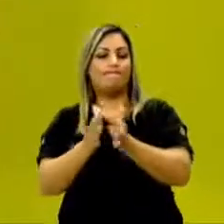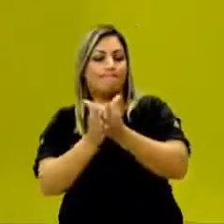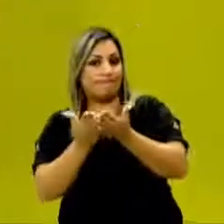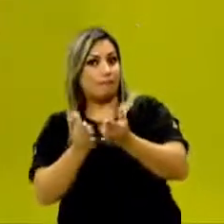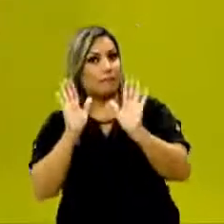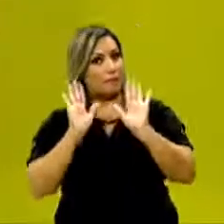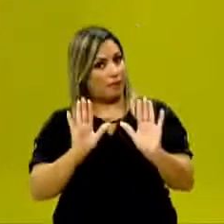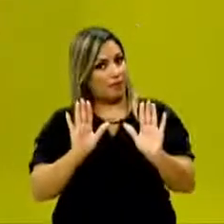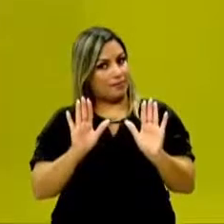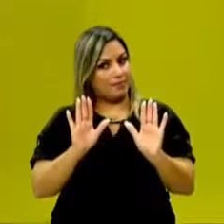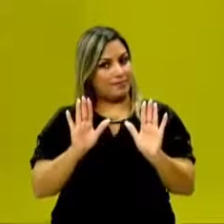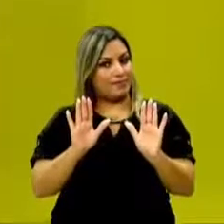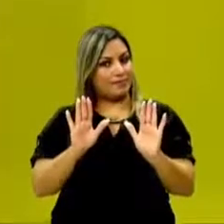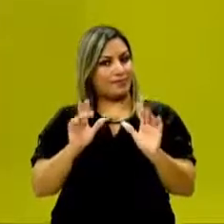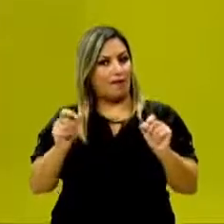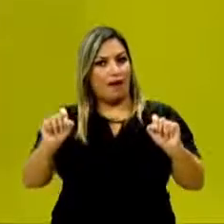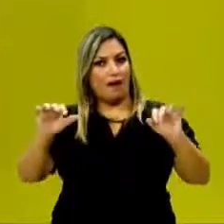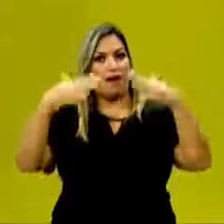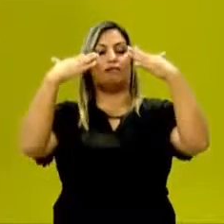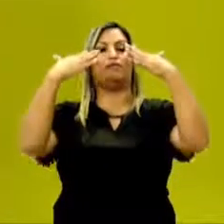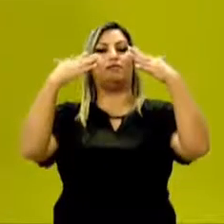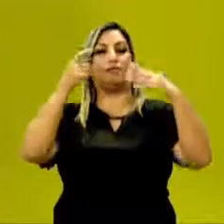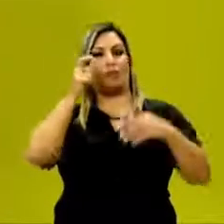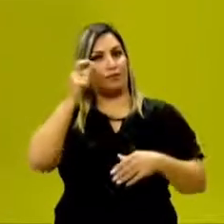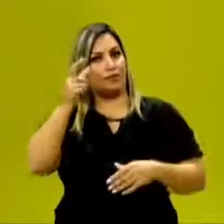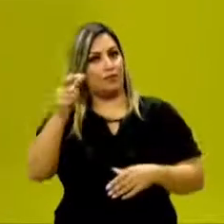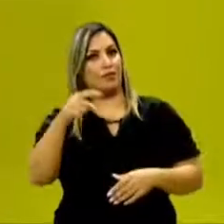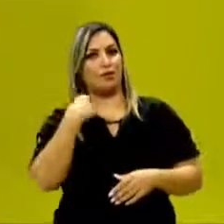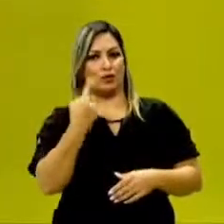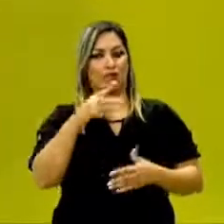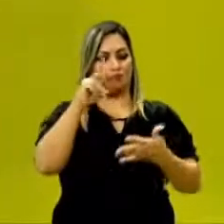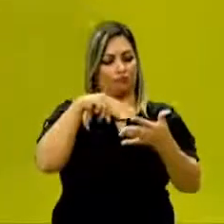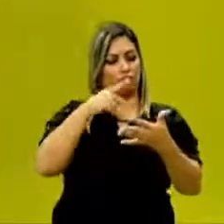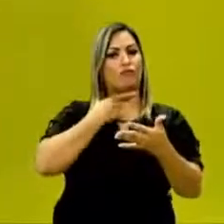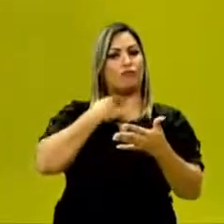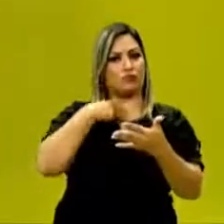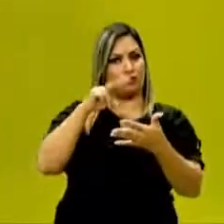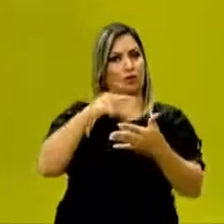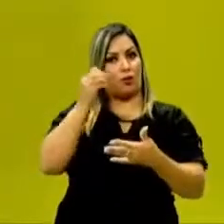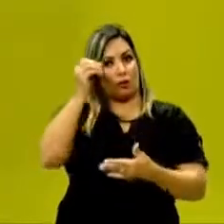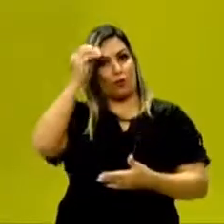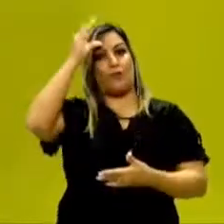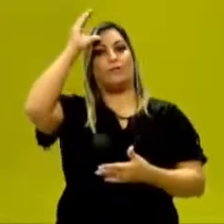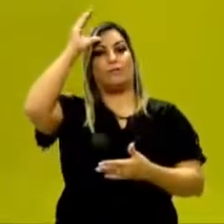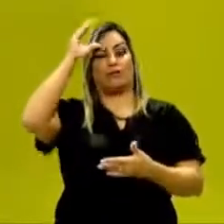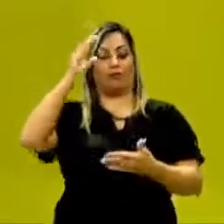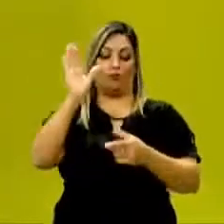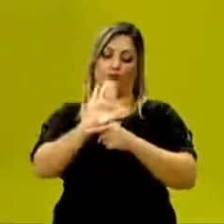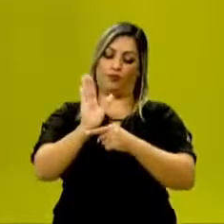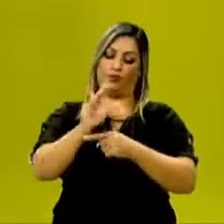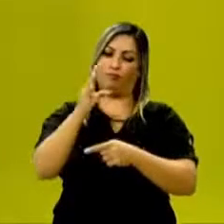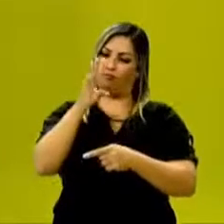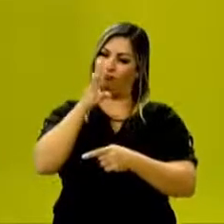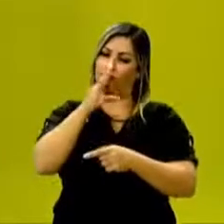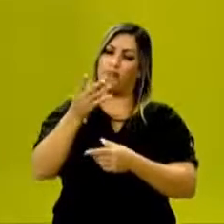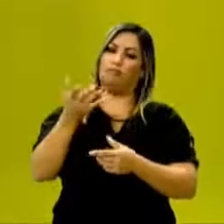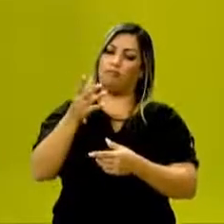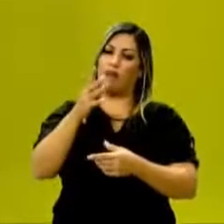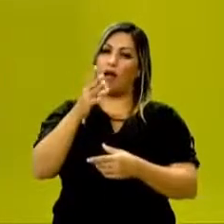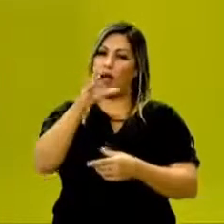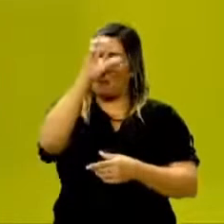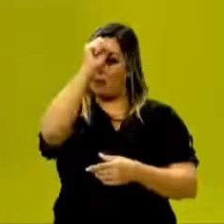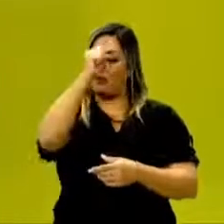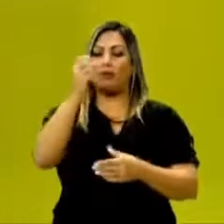mas ele vai despertar o interesse para que eu esteja lendo ou conhecendo um determinado filme, uma determinada obra.